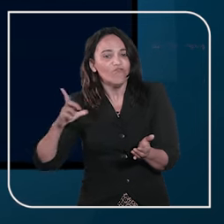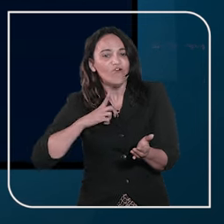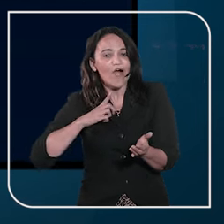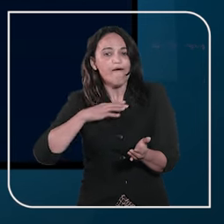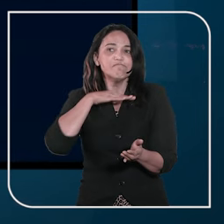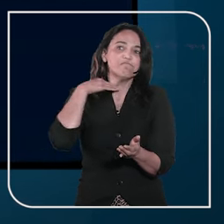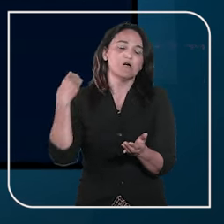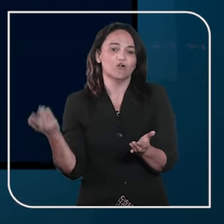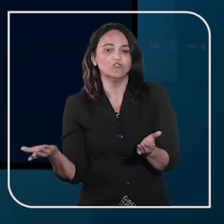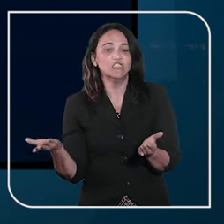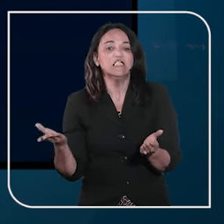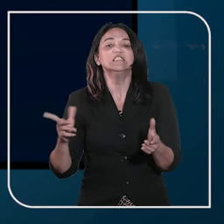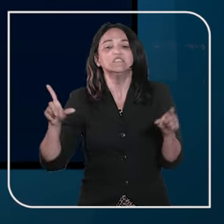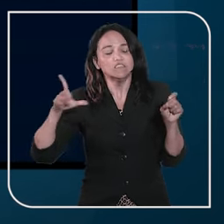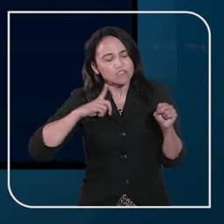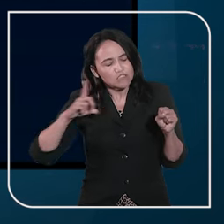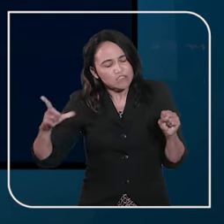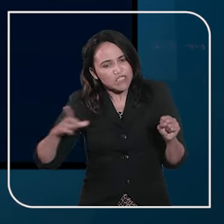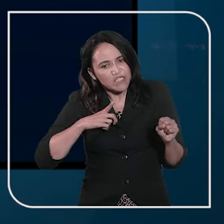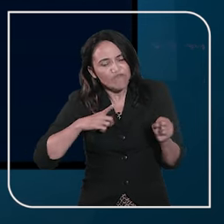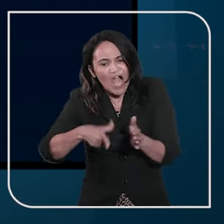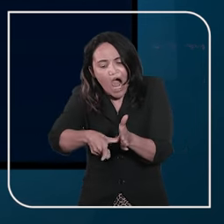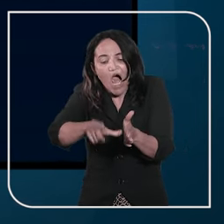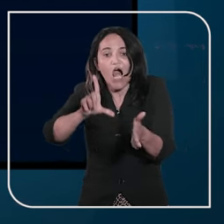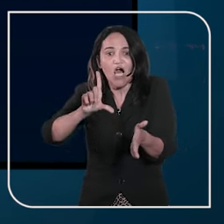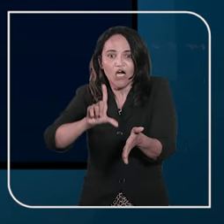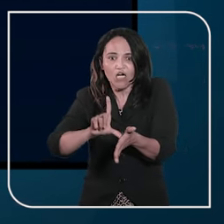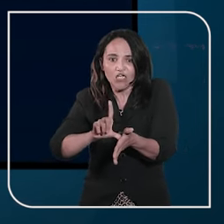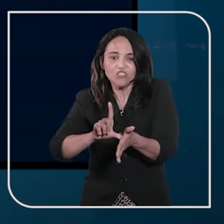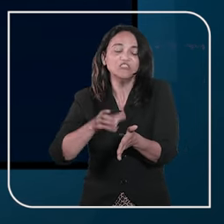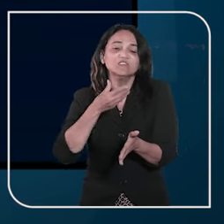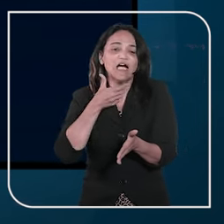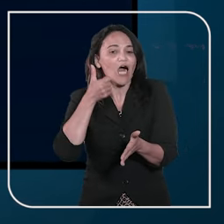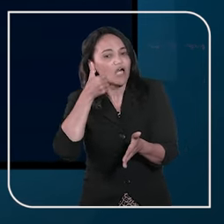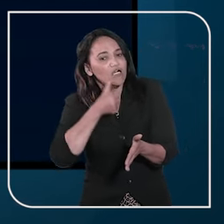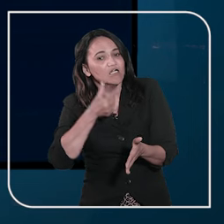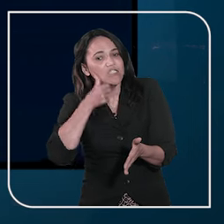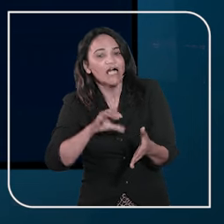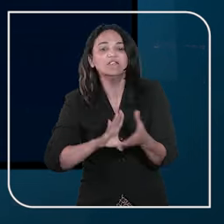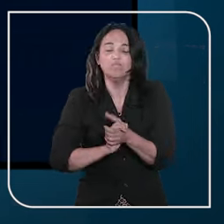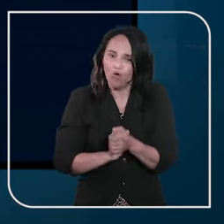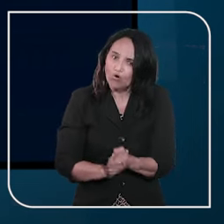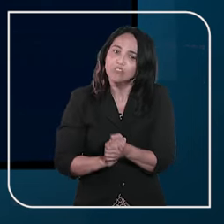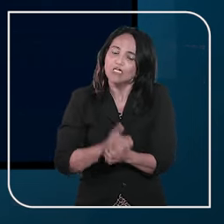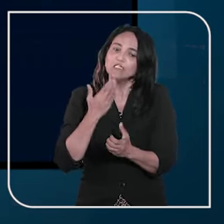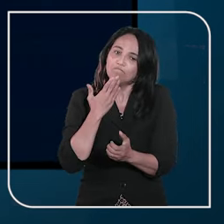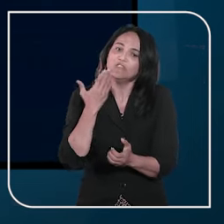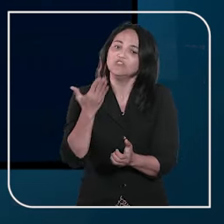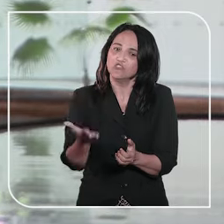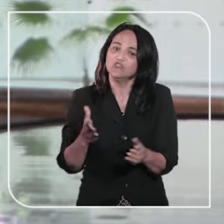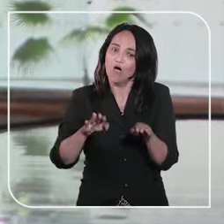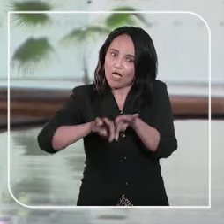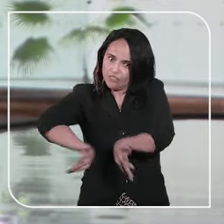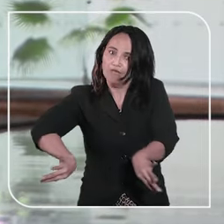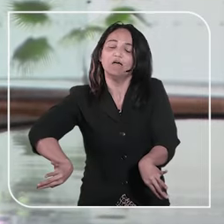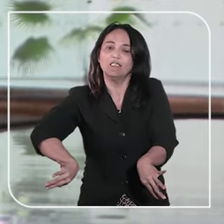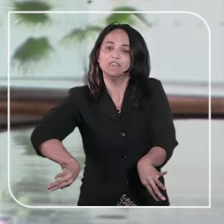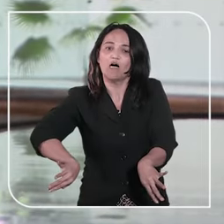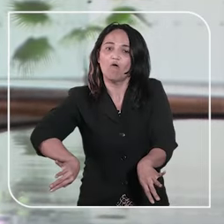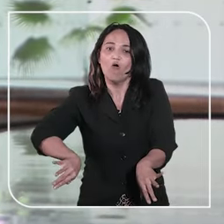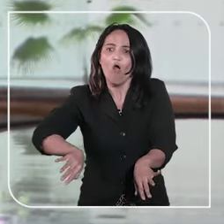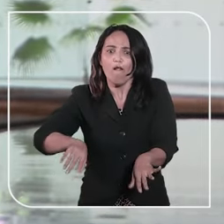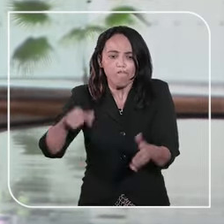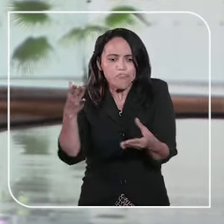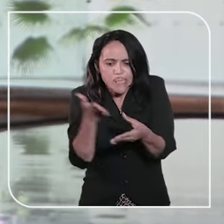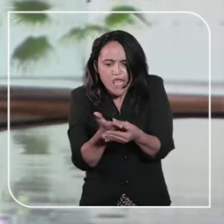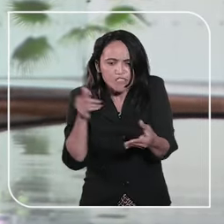consideração que houve consentimento da falecida ainda em vida e no próprio processo do pedido de separação. No caso analisado,